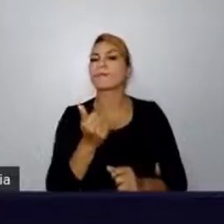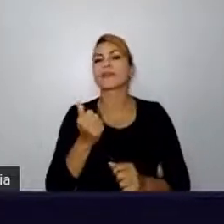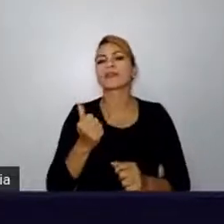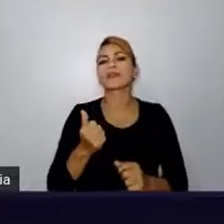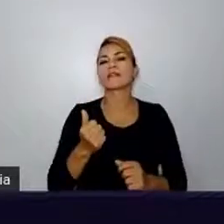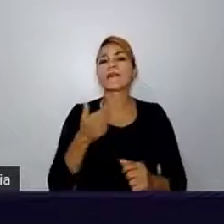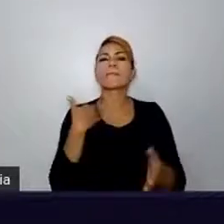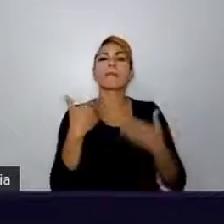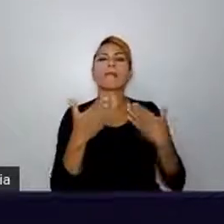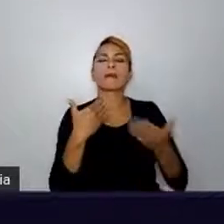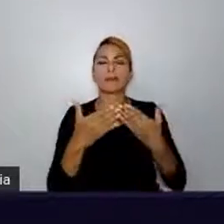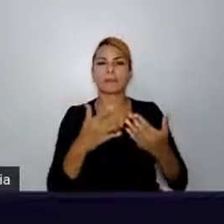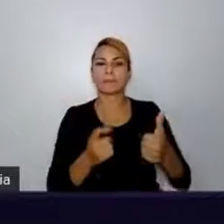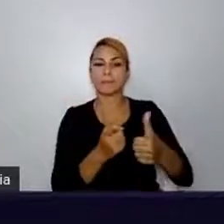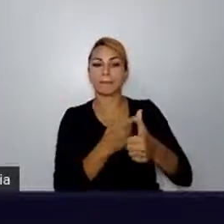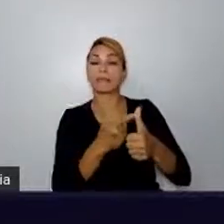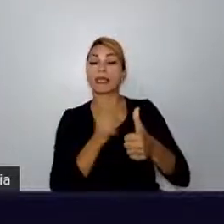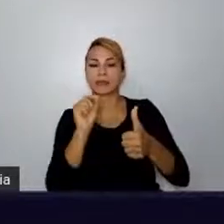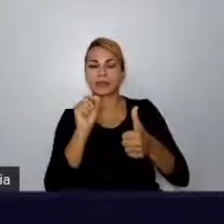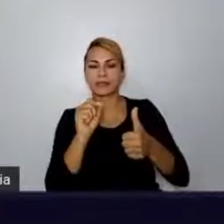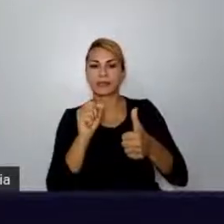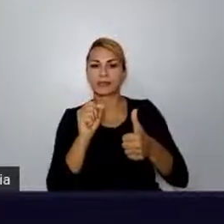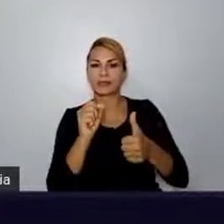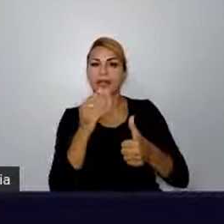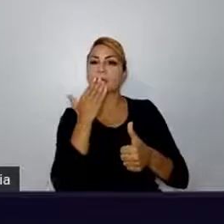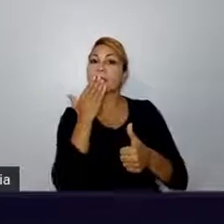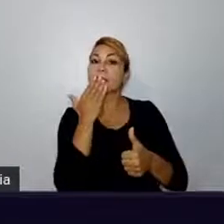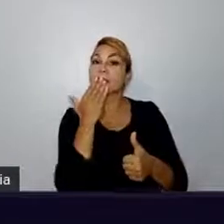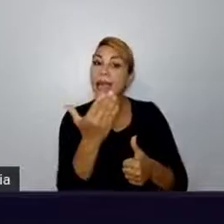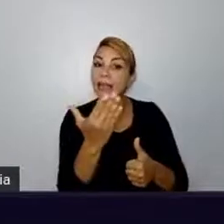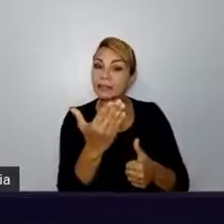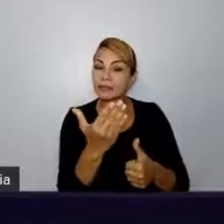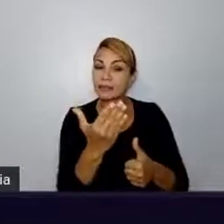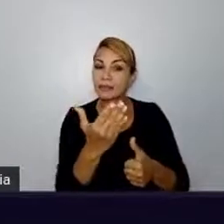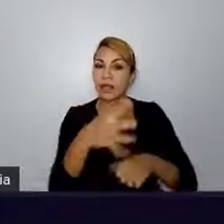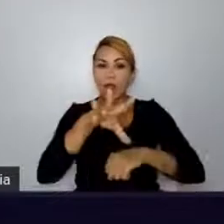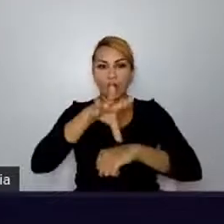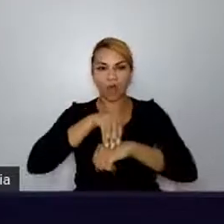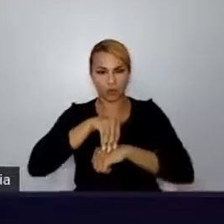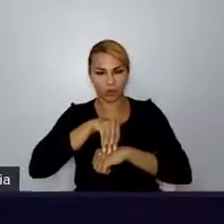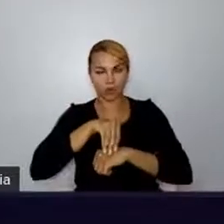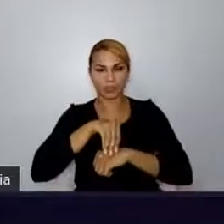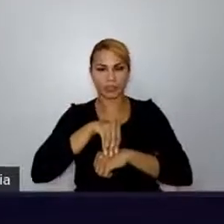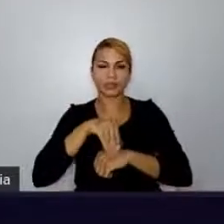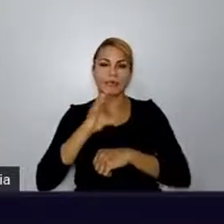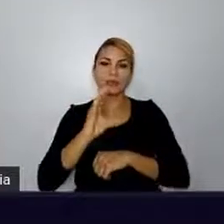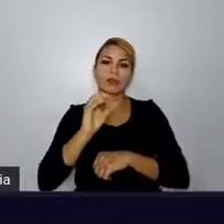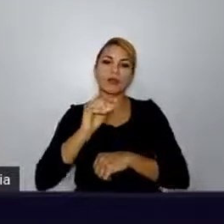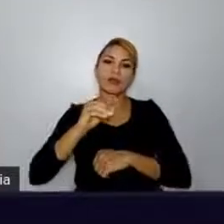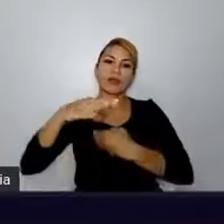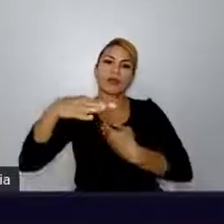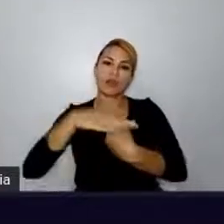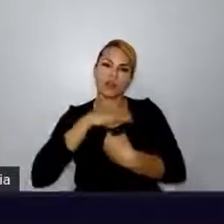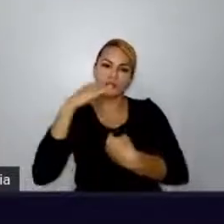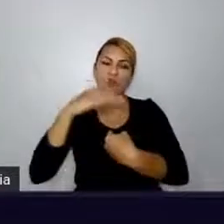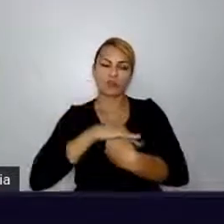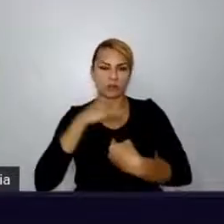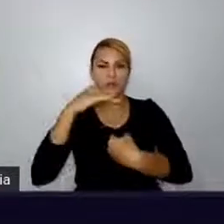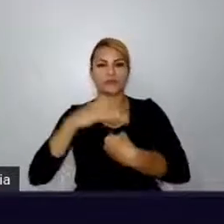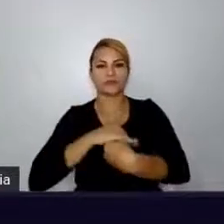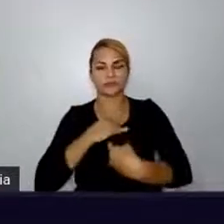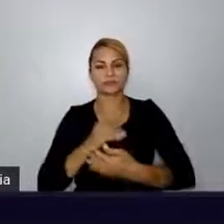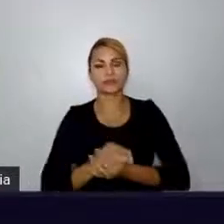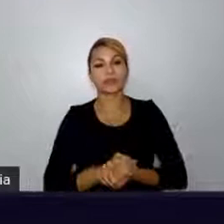é peça um conselho. No meu caso, o conselho que eu sempre peço para as pessoas é sobre